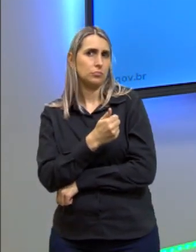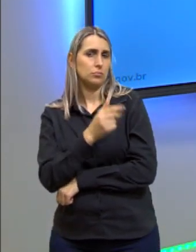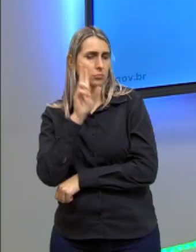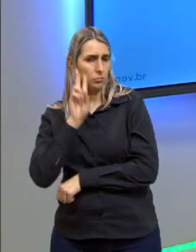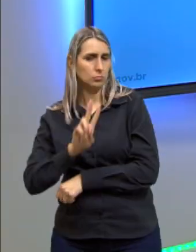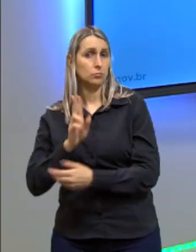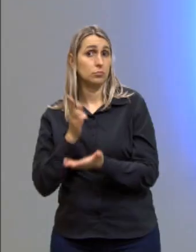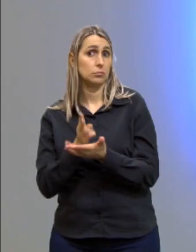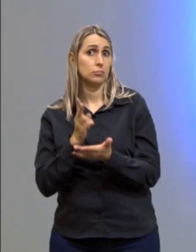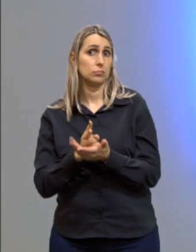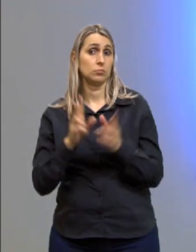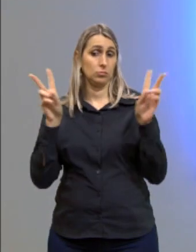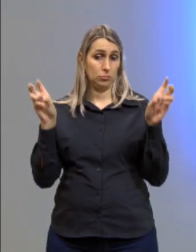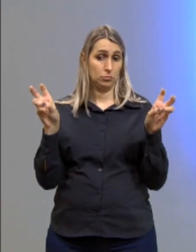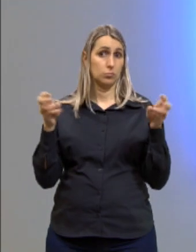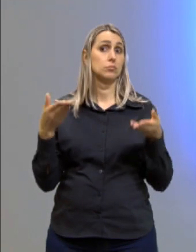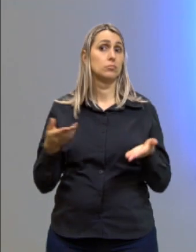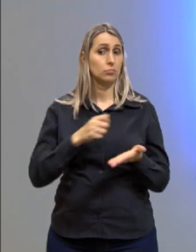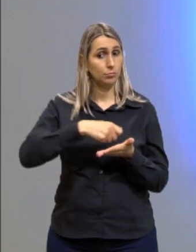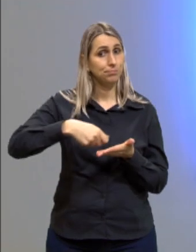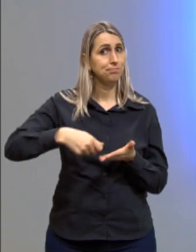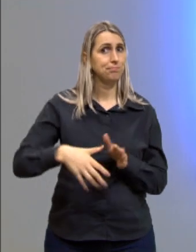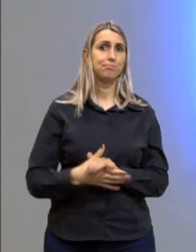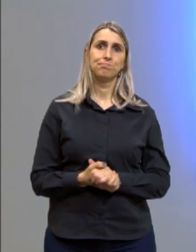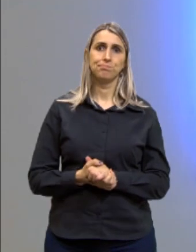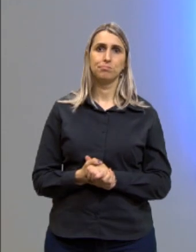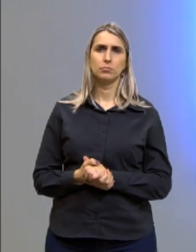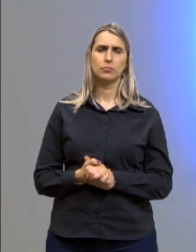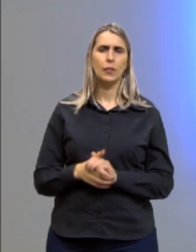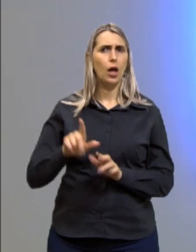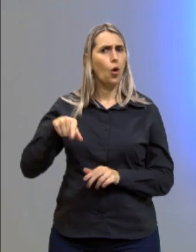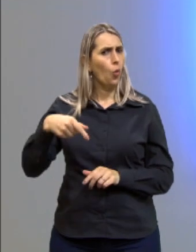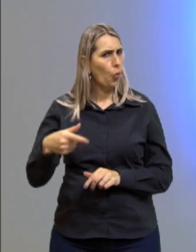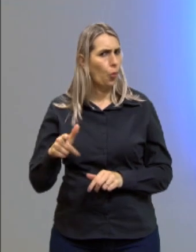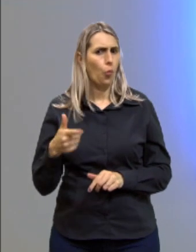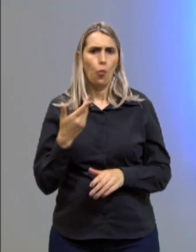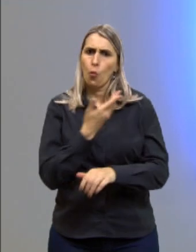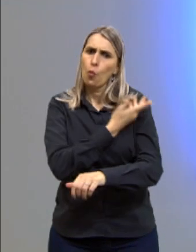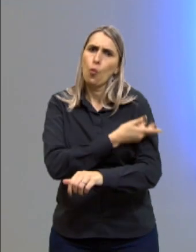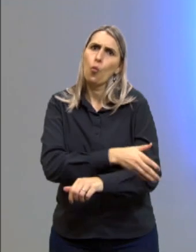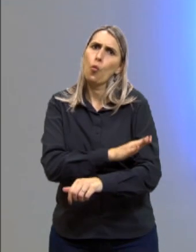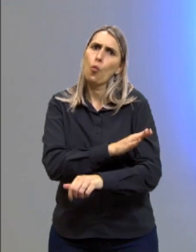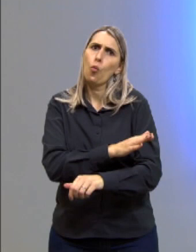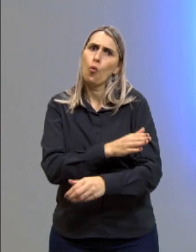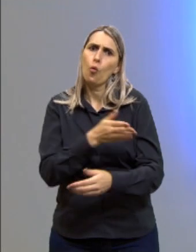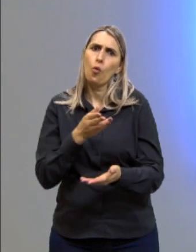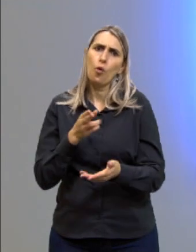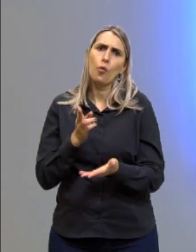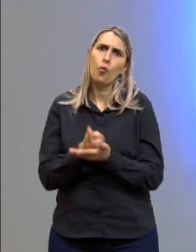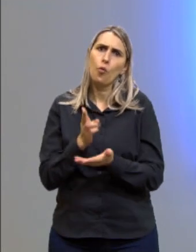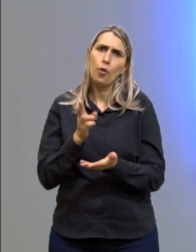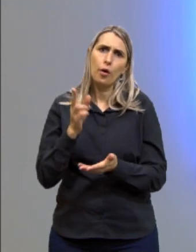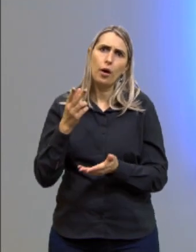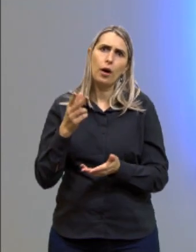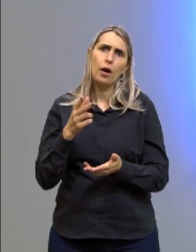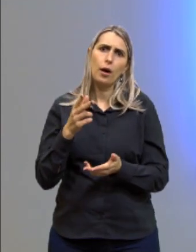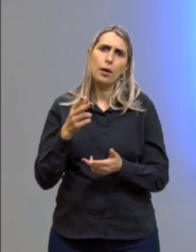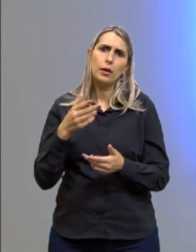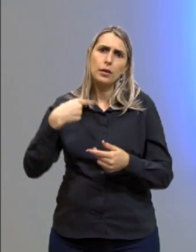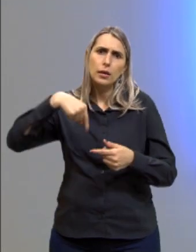falando sobre isso, ou melhor, escrevendo. Aos que não costumam frequentar o centro da cidade,